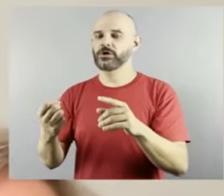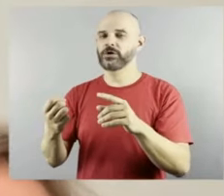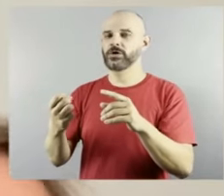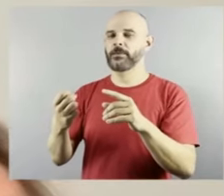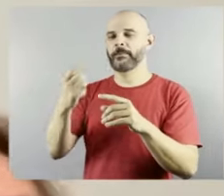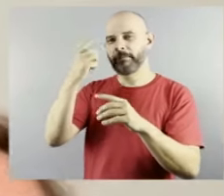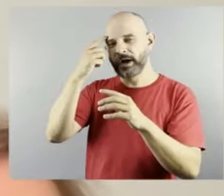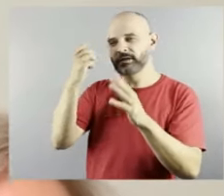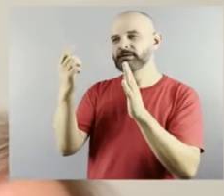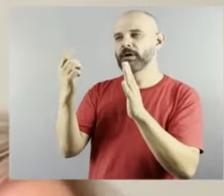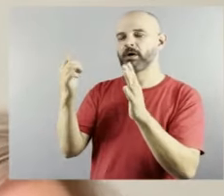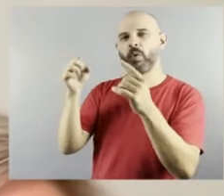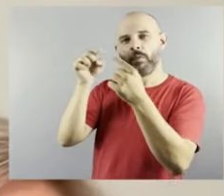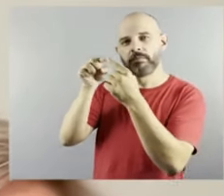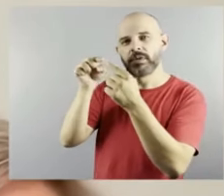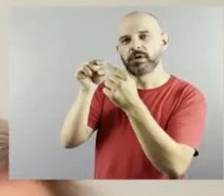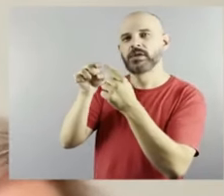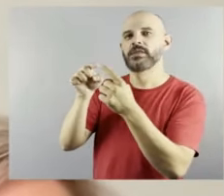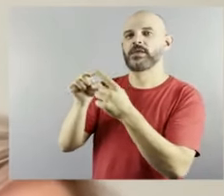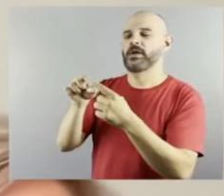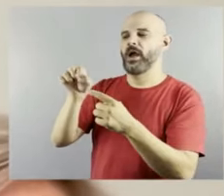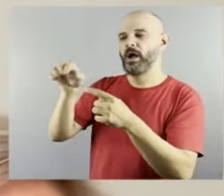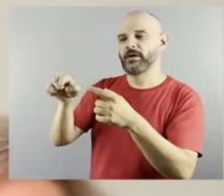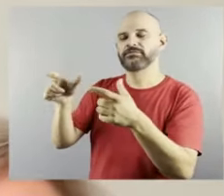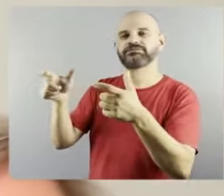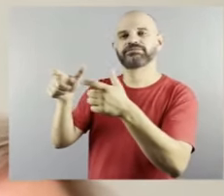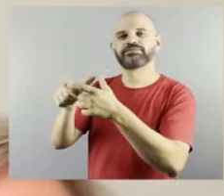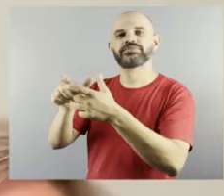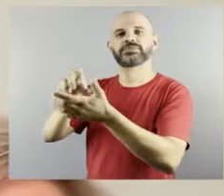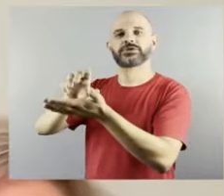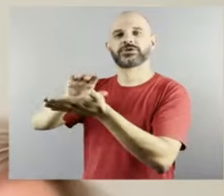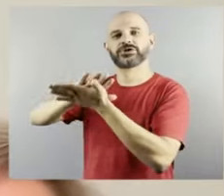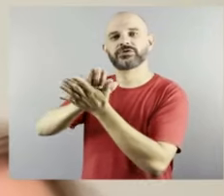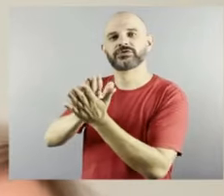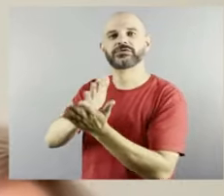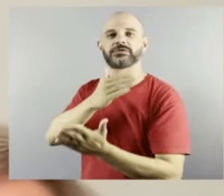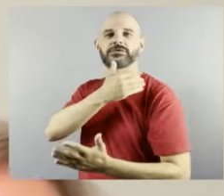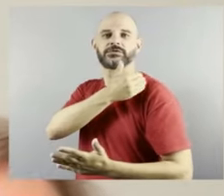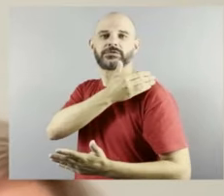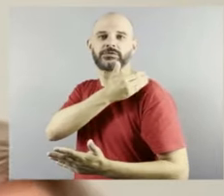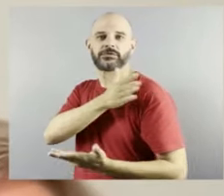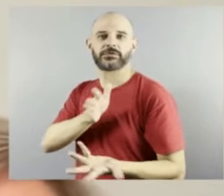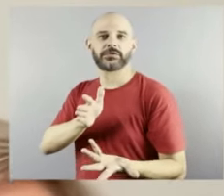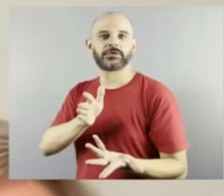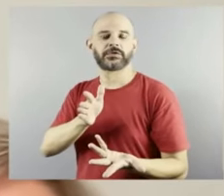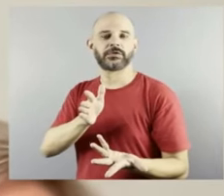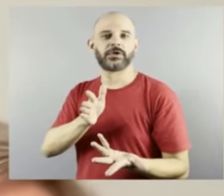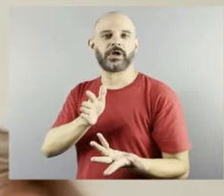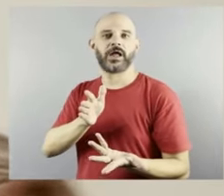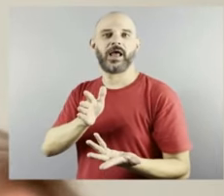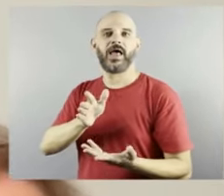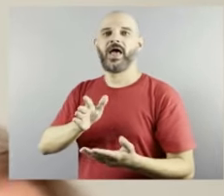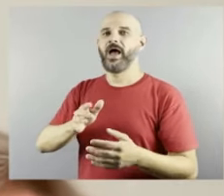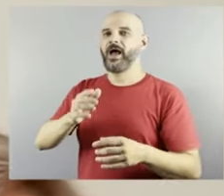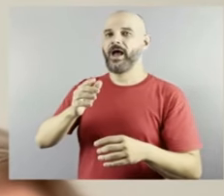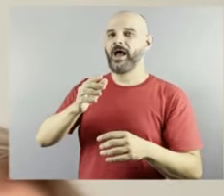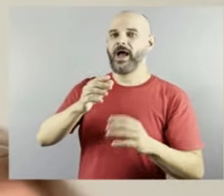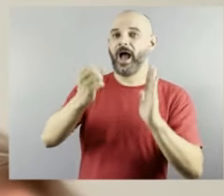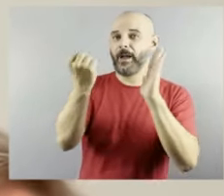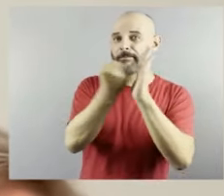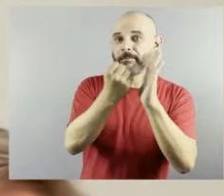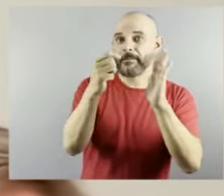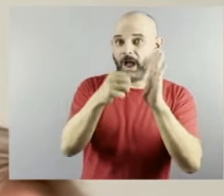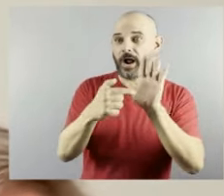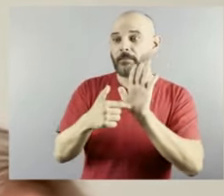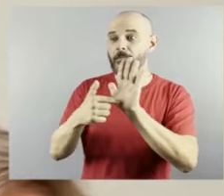você acabou o seu medo. Eu não tenho mais medo, eu quero ajudar a sociedade a compreender que essas pessoas têm o potencial e o